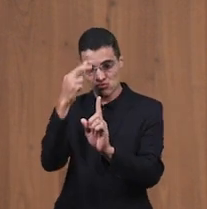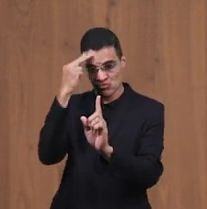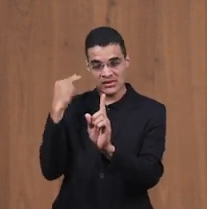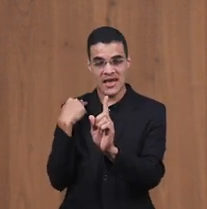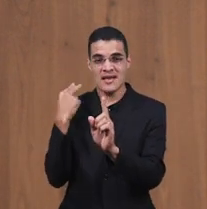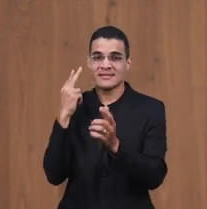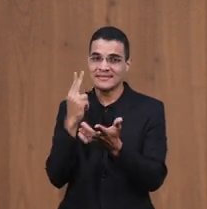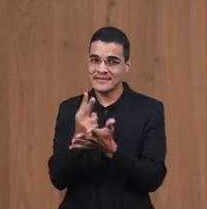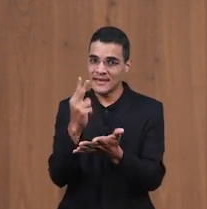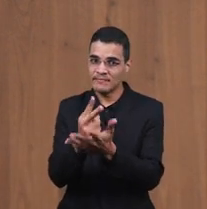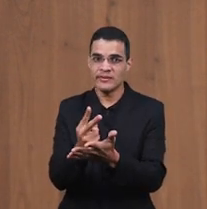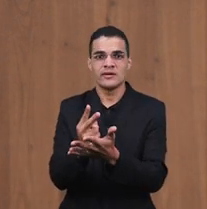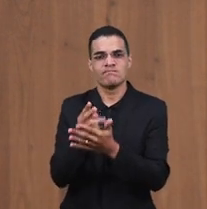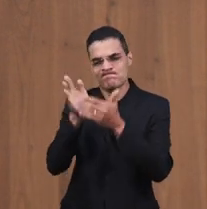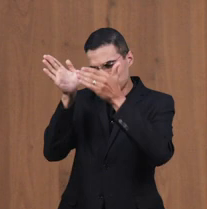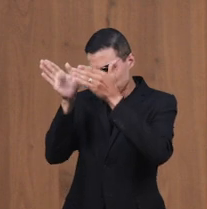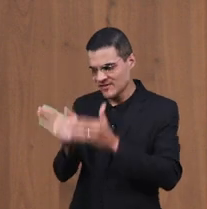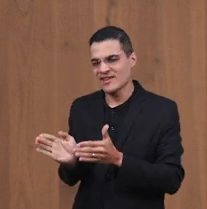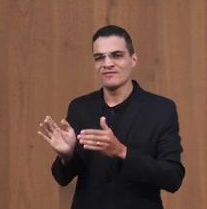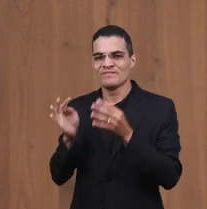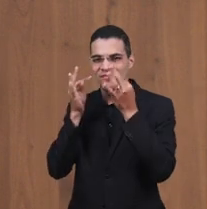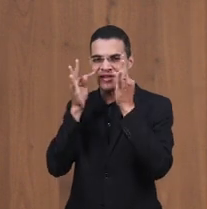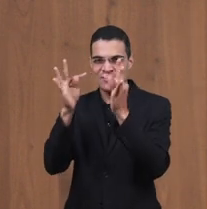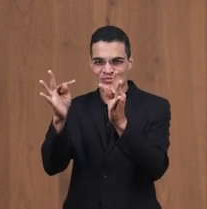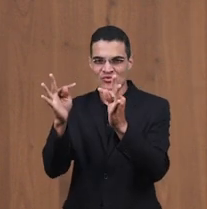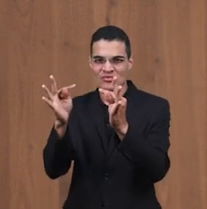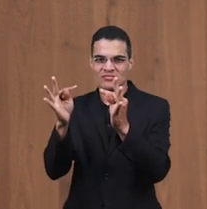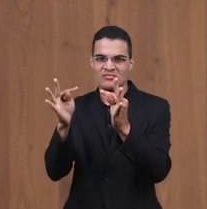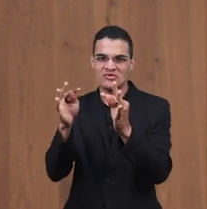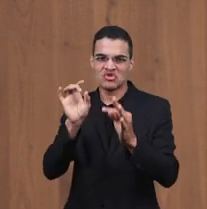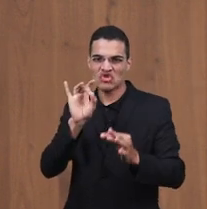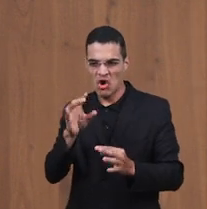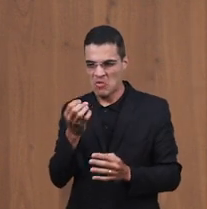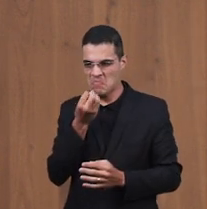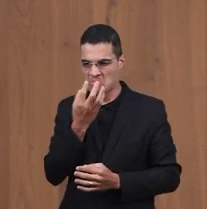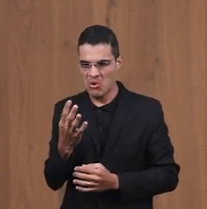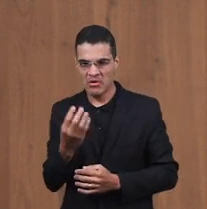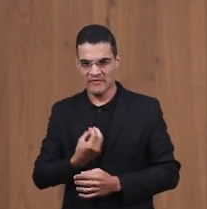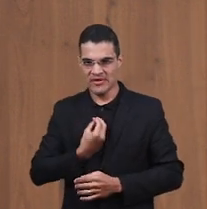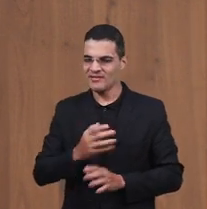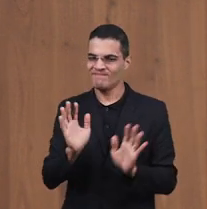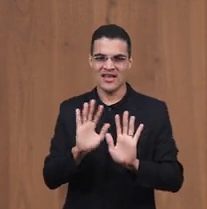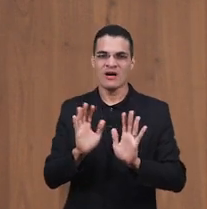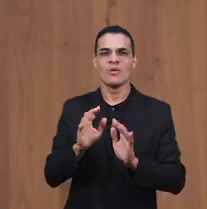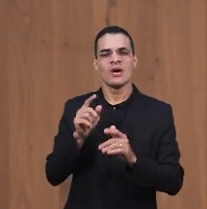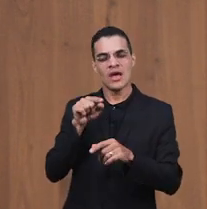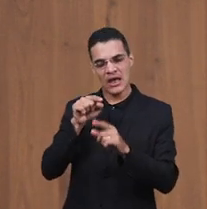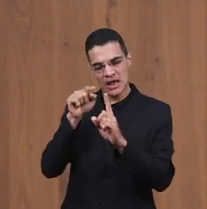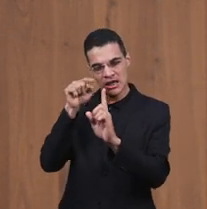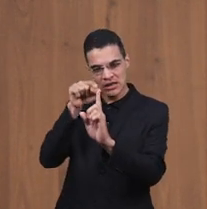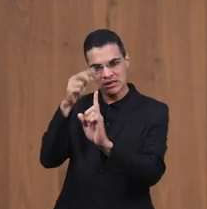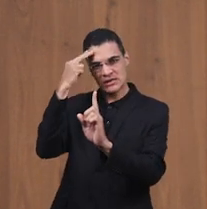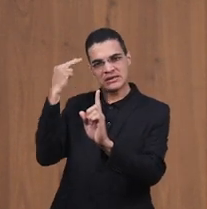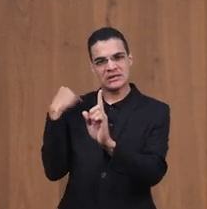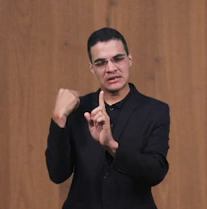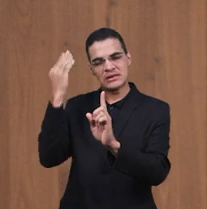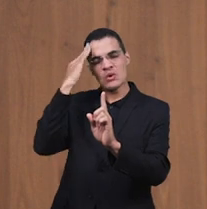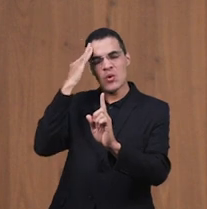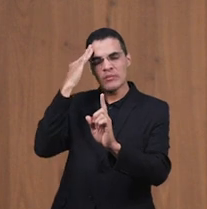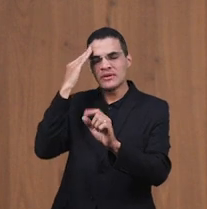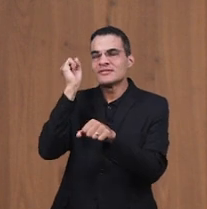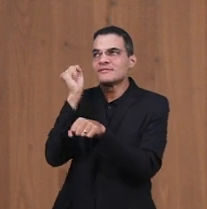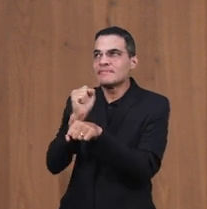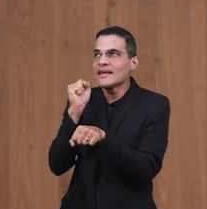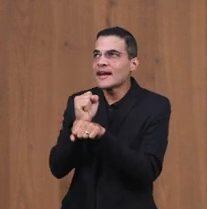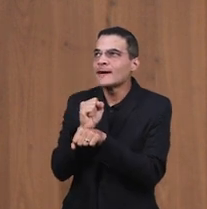testemunho Do que é ser servo do Senhor Não foi só nos momentos bons Mas ele soube aguardar As promessas do